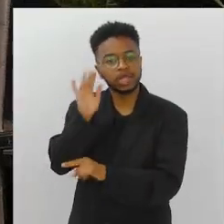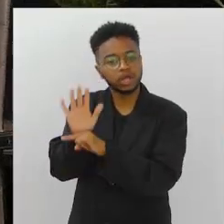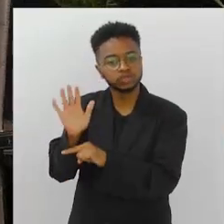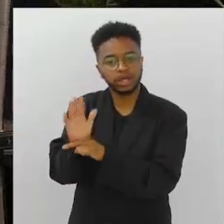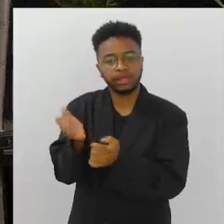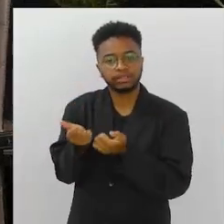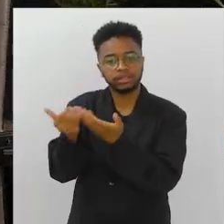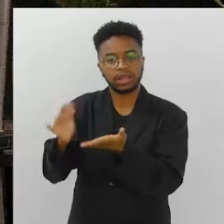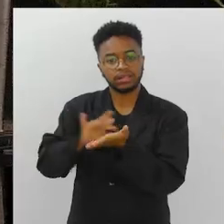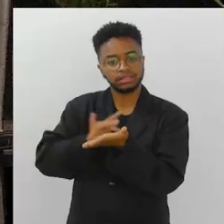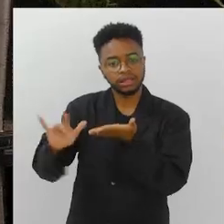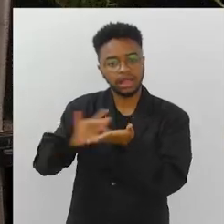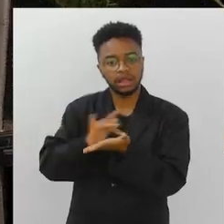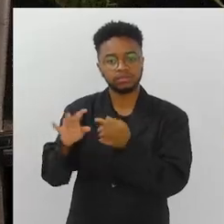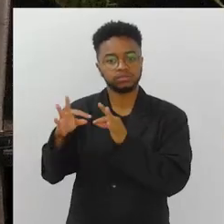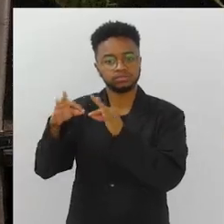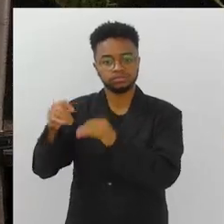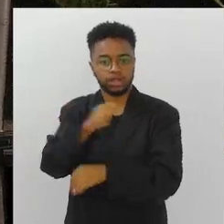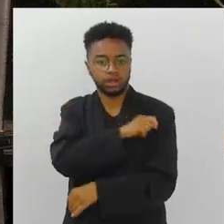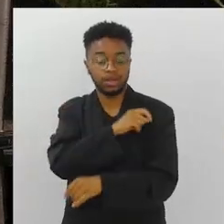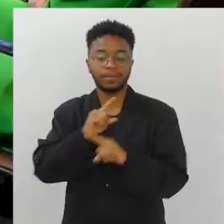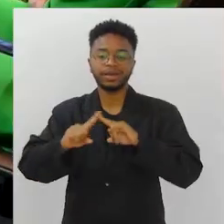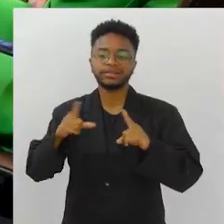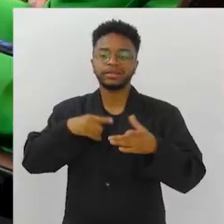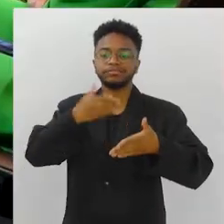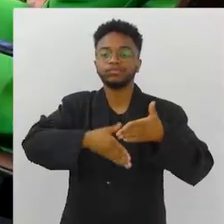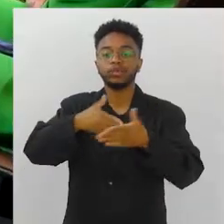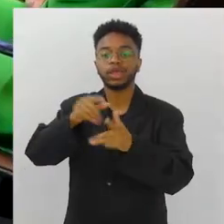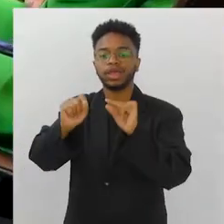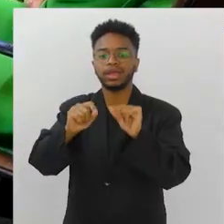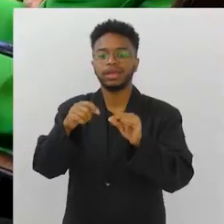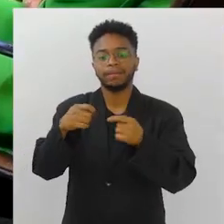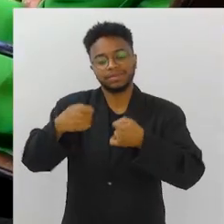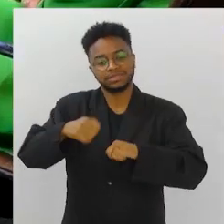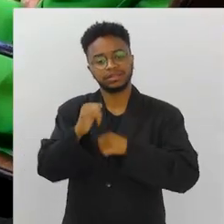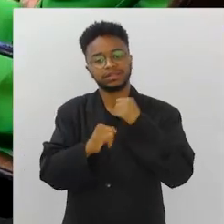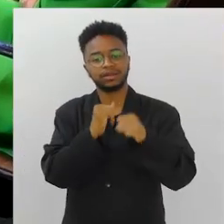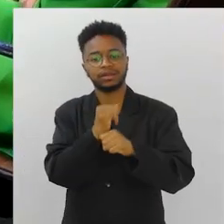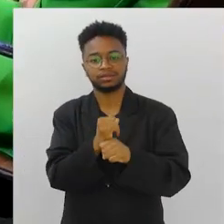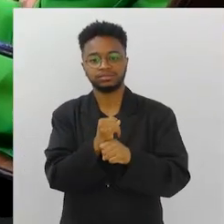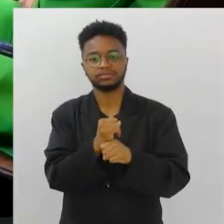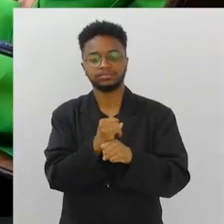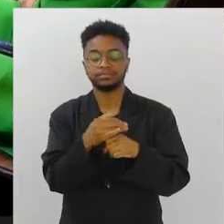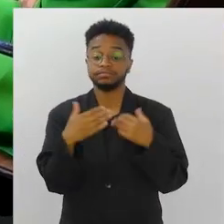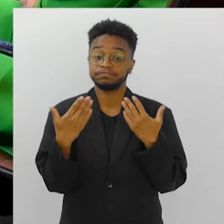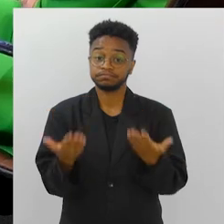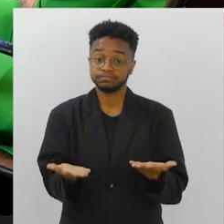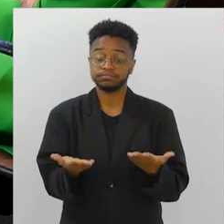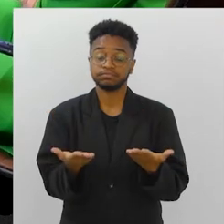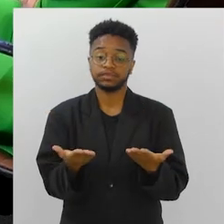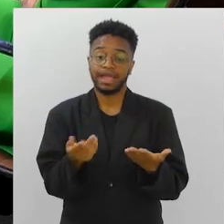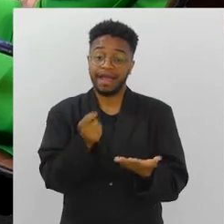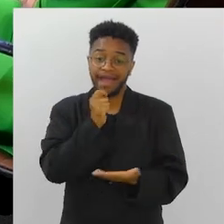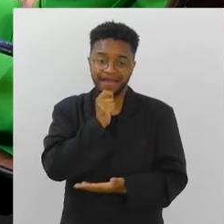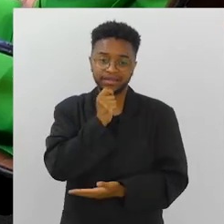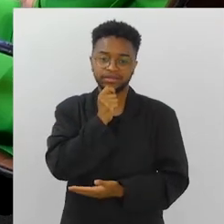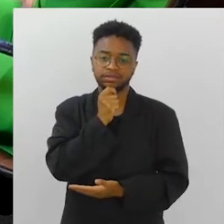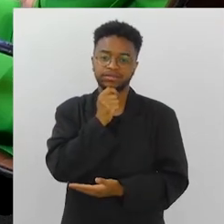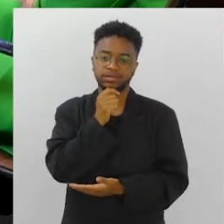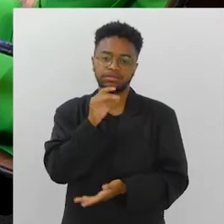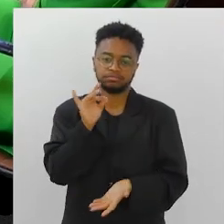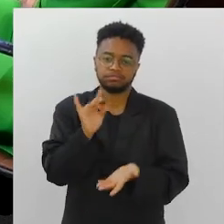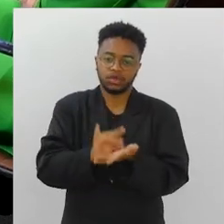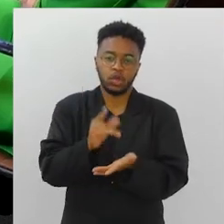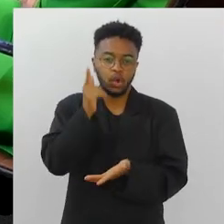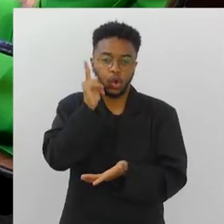para possibilitar um tablet para todos aí, o entrave. Mas eles precisam da internet. Exatamente. Então, ainda o